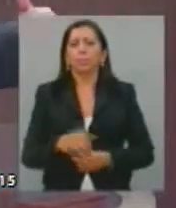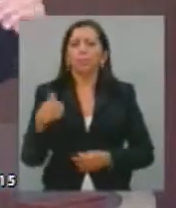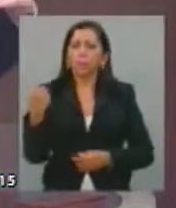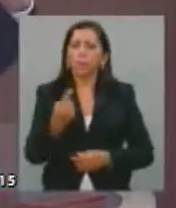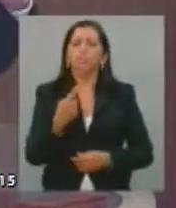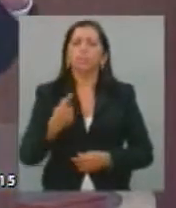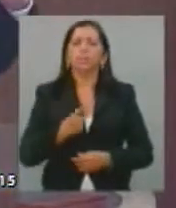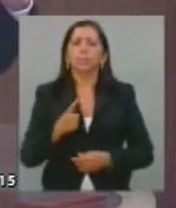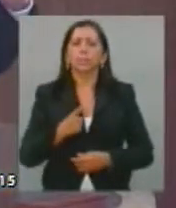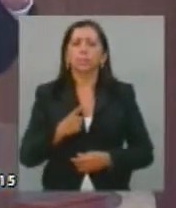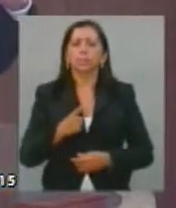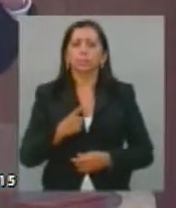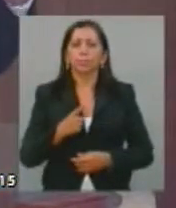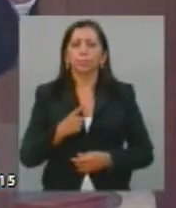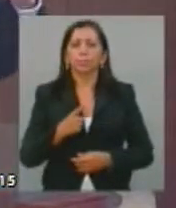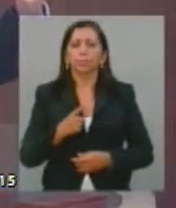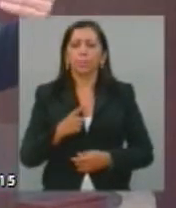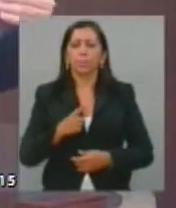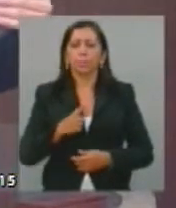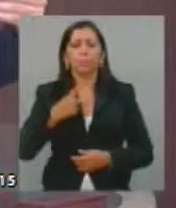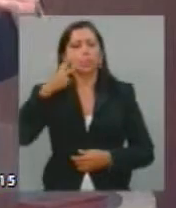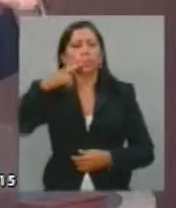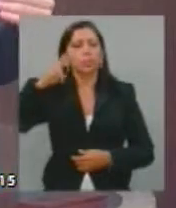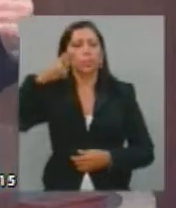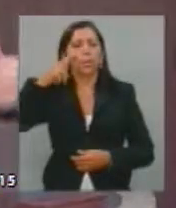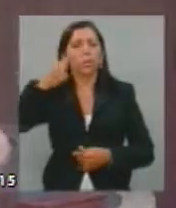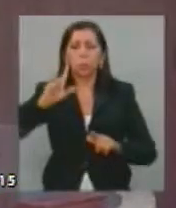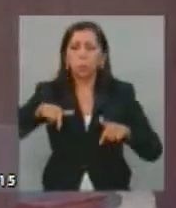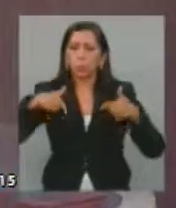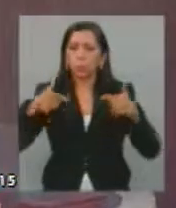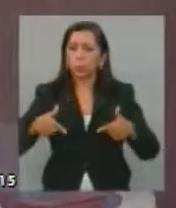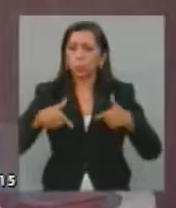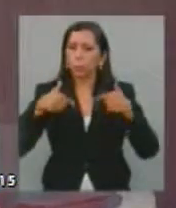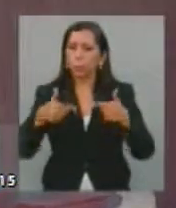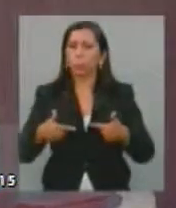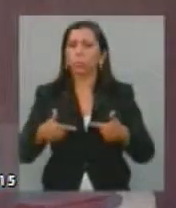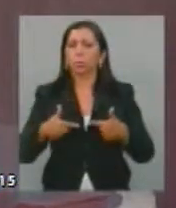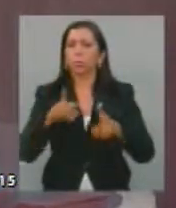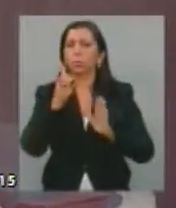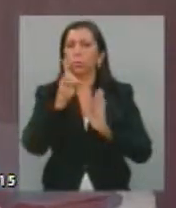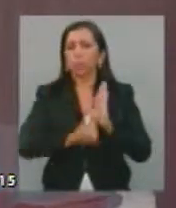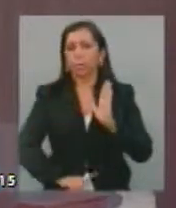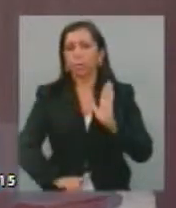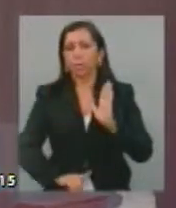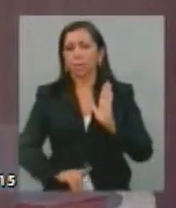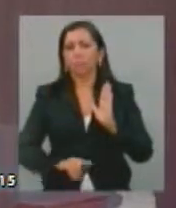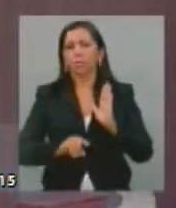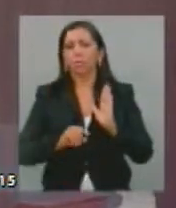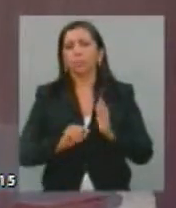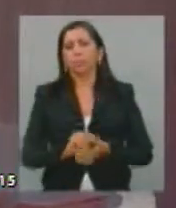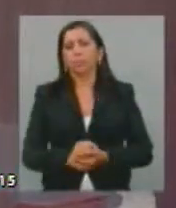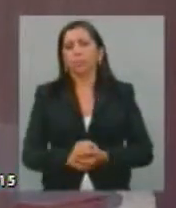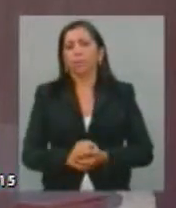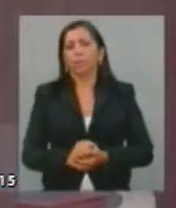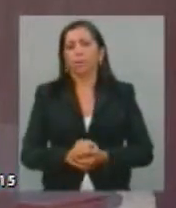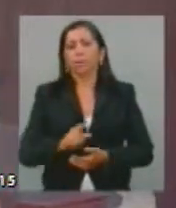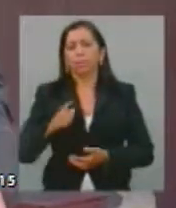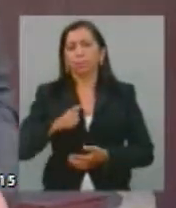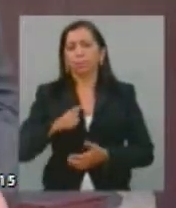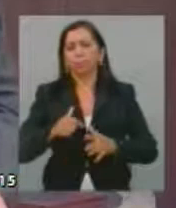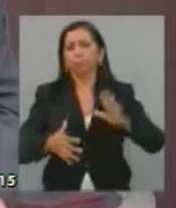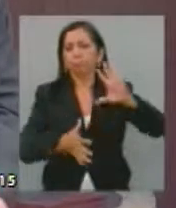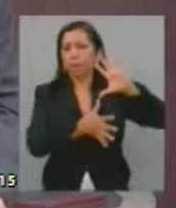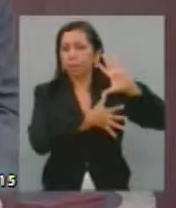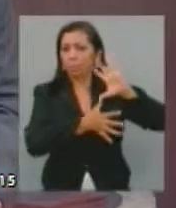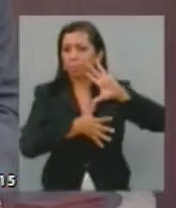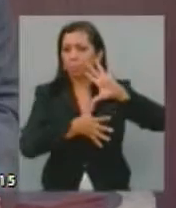temos uma história de luta por direitos, na qual as Américas